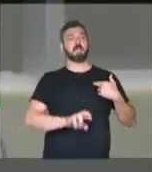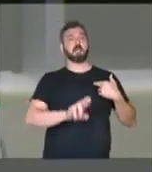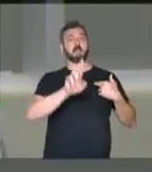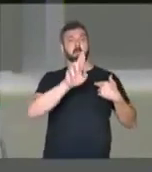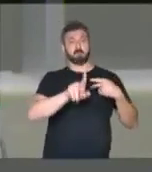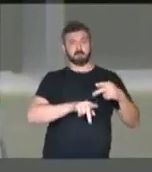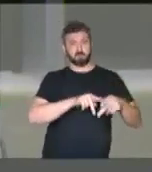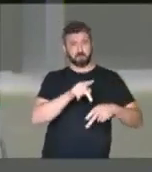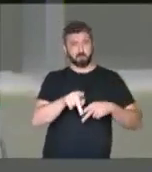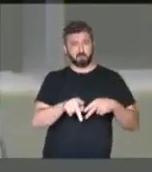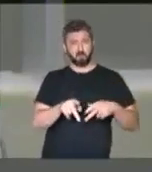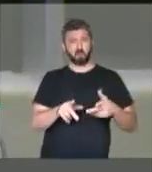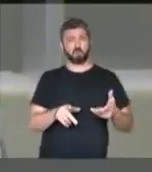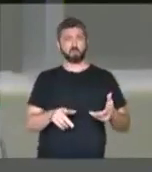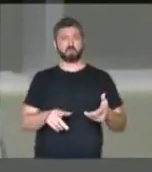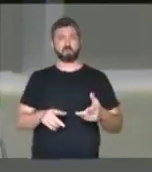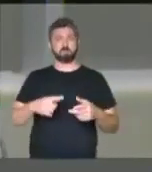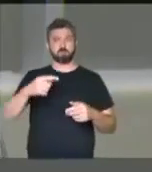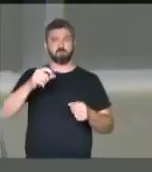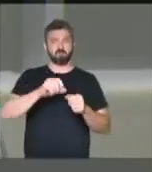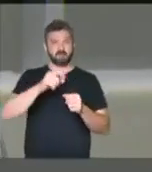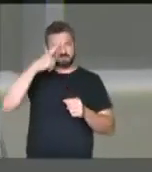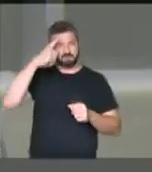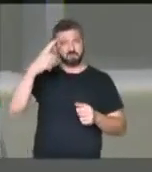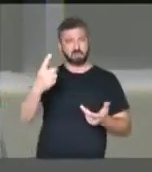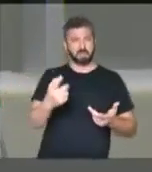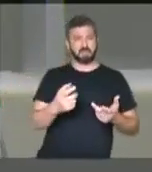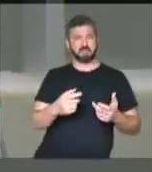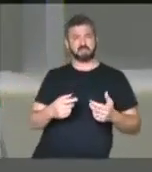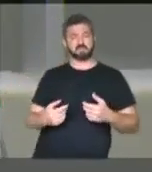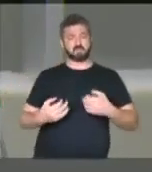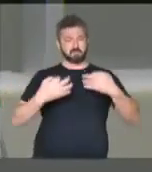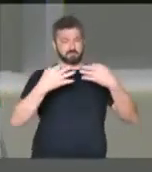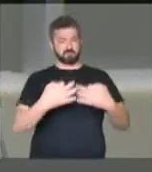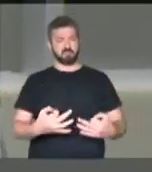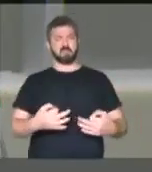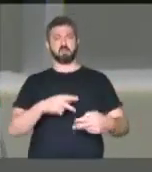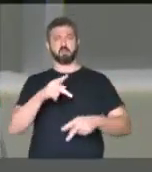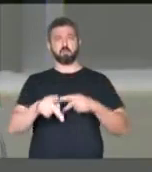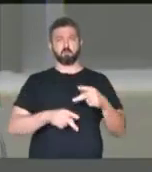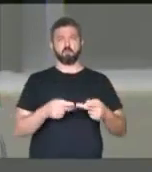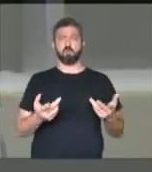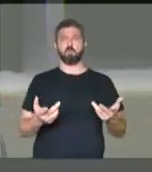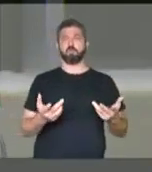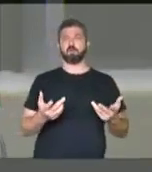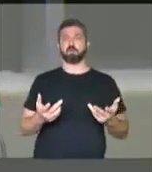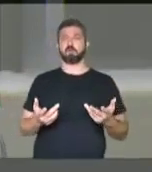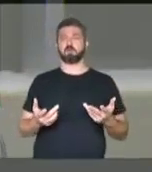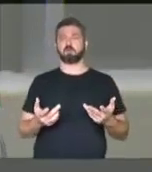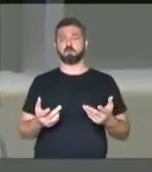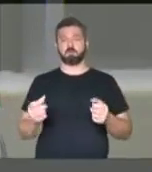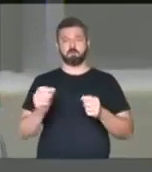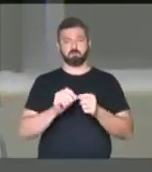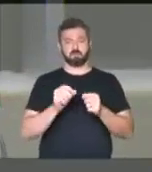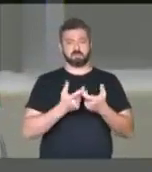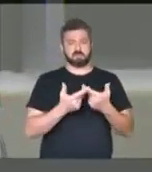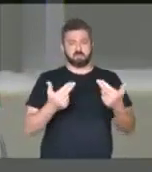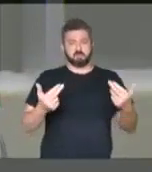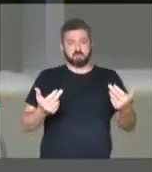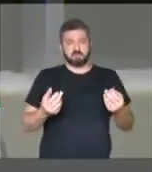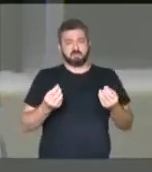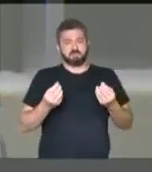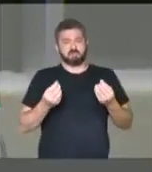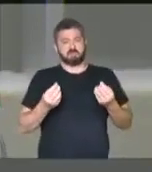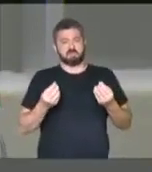representação popular, violentam a dignidade do povo, realizando atos